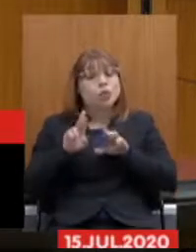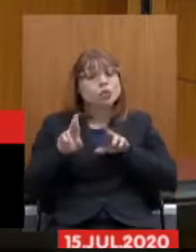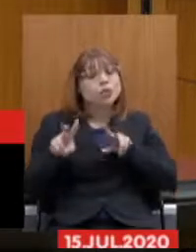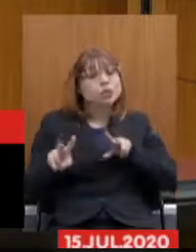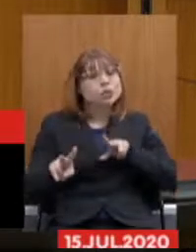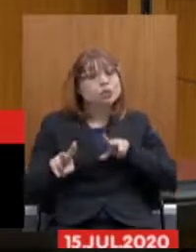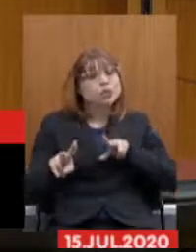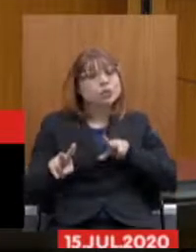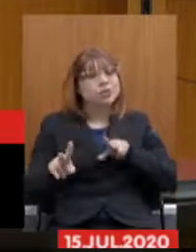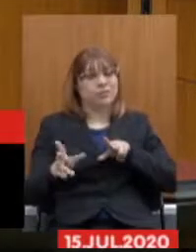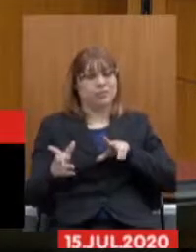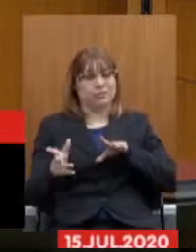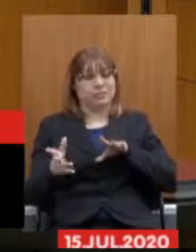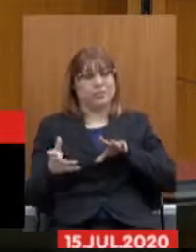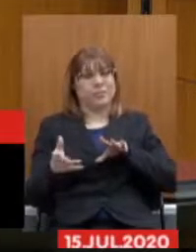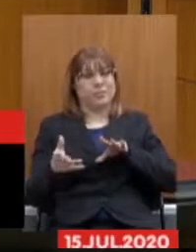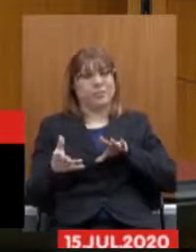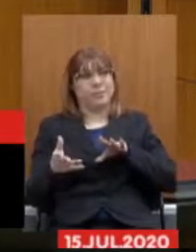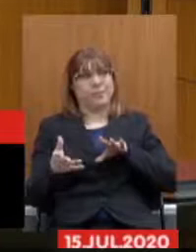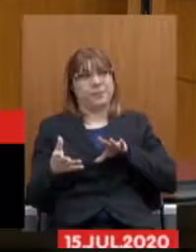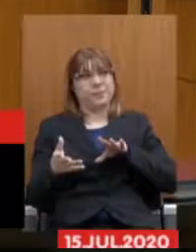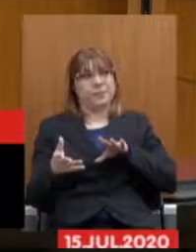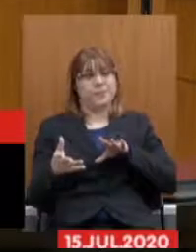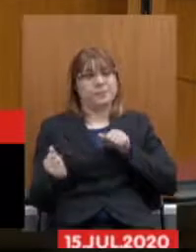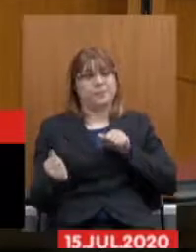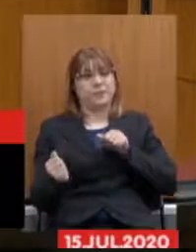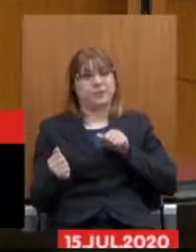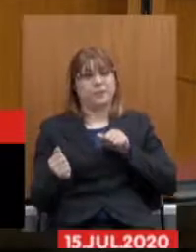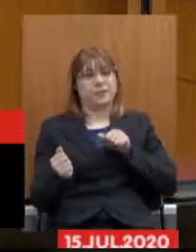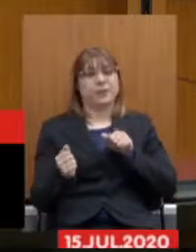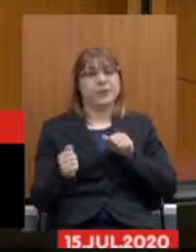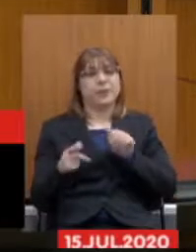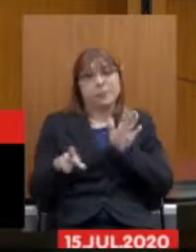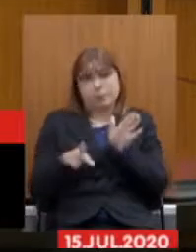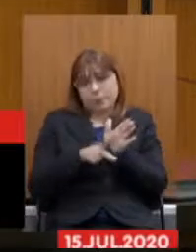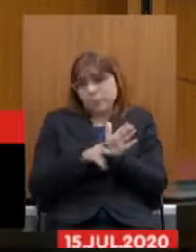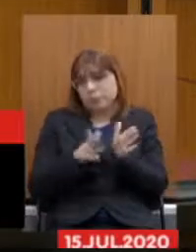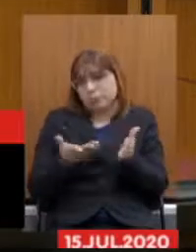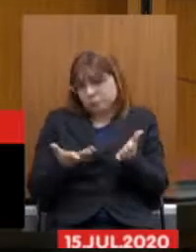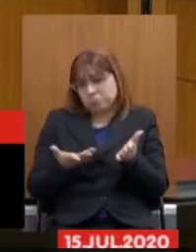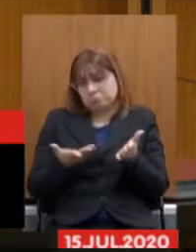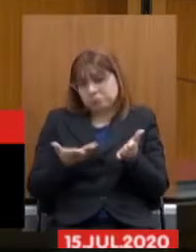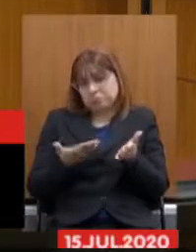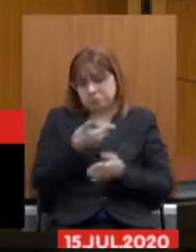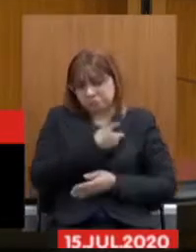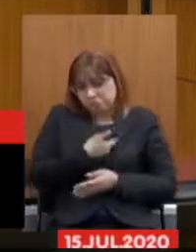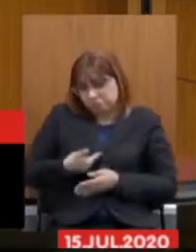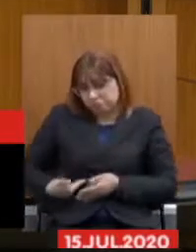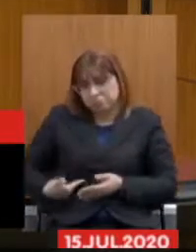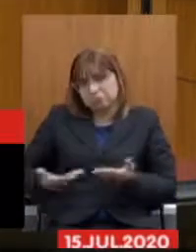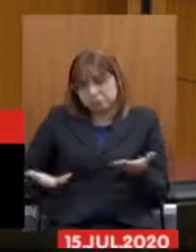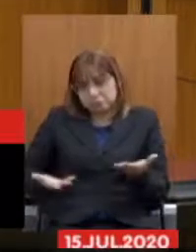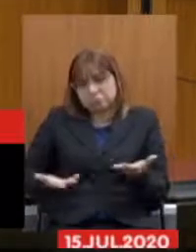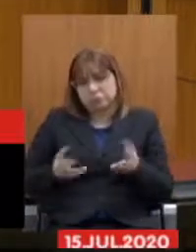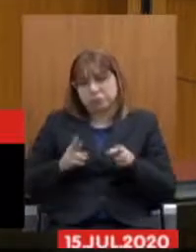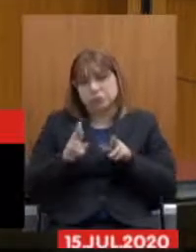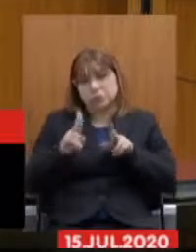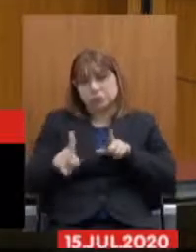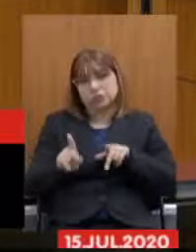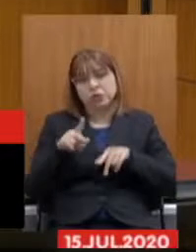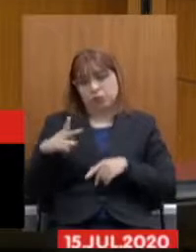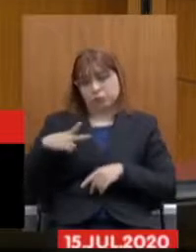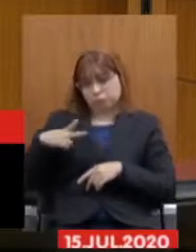são próprias do setor público que se distinguem do setor